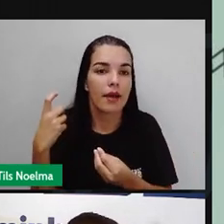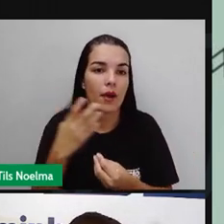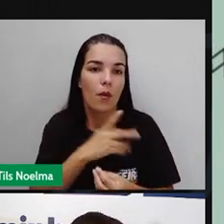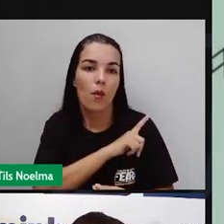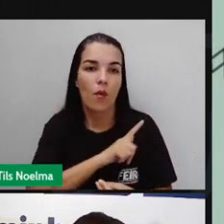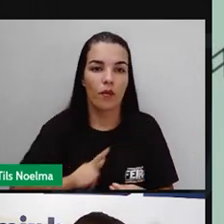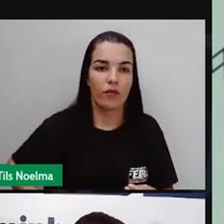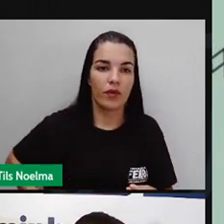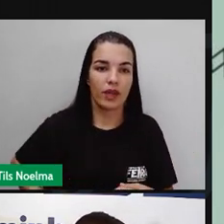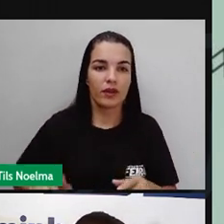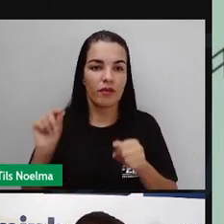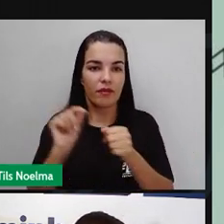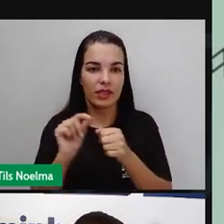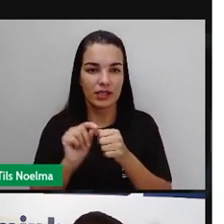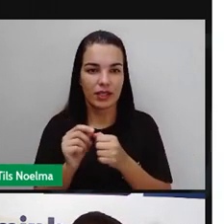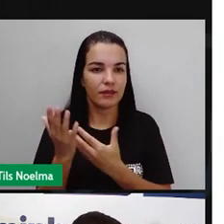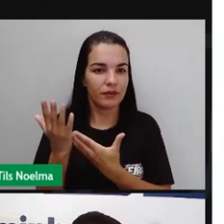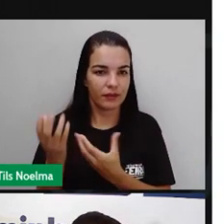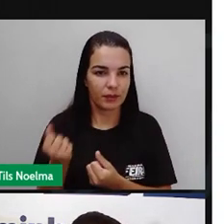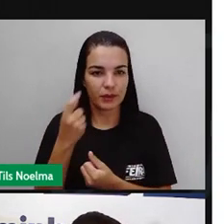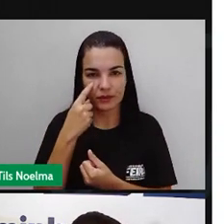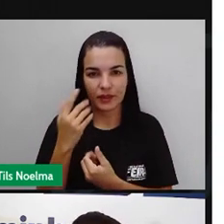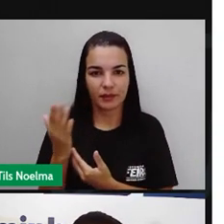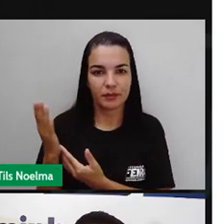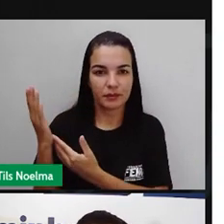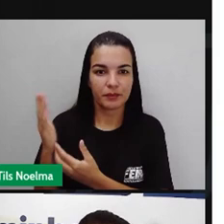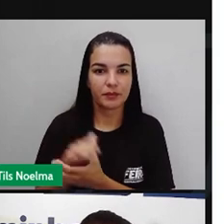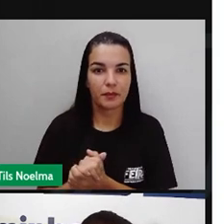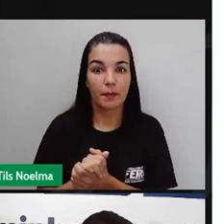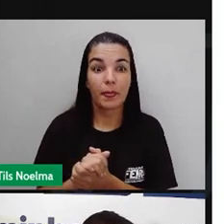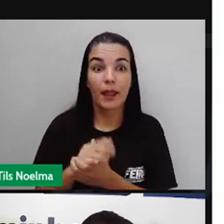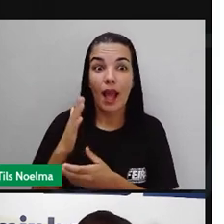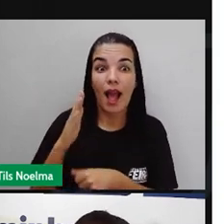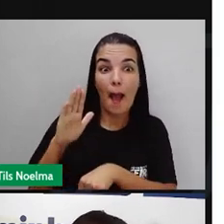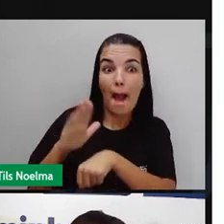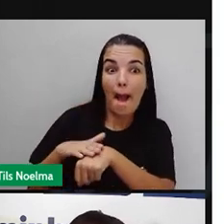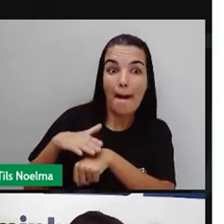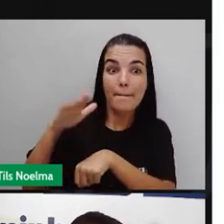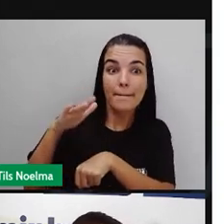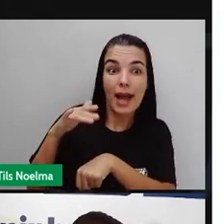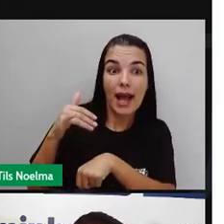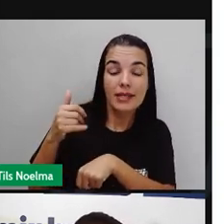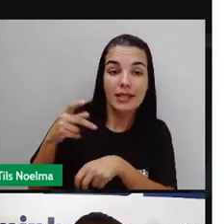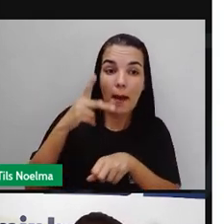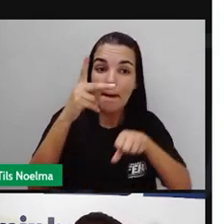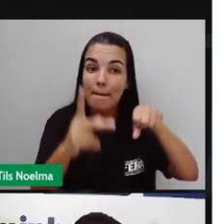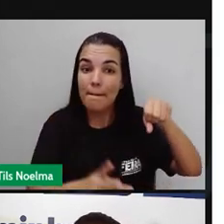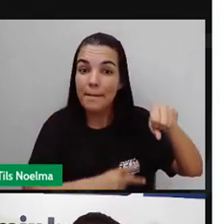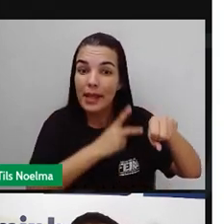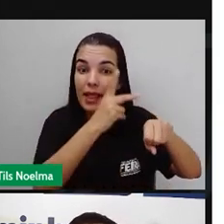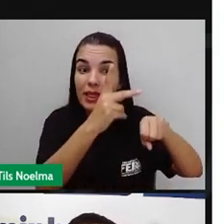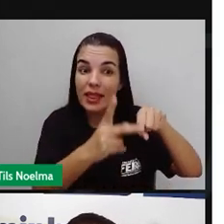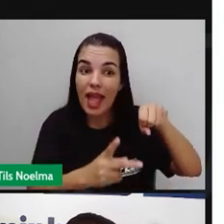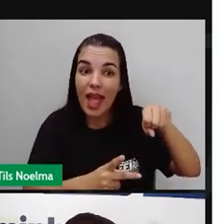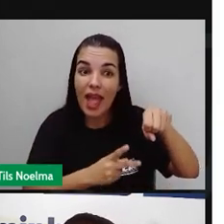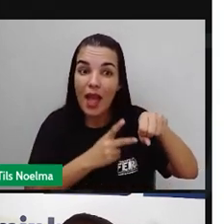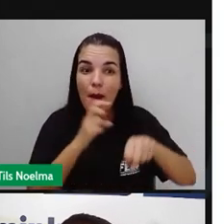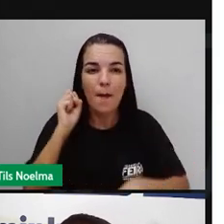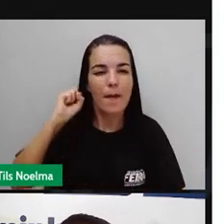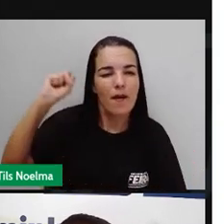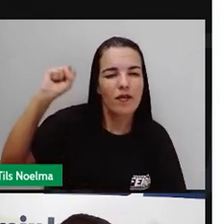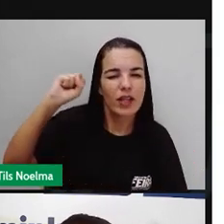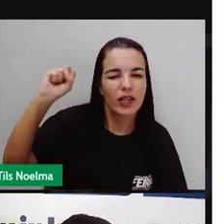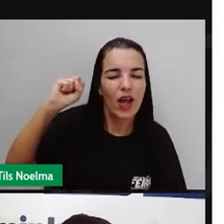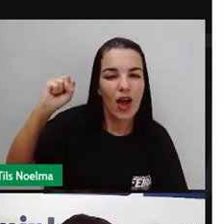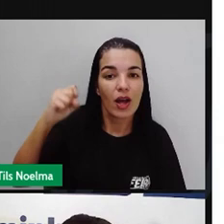vamos ver algumas delas mais pneus para a vitória por que isso porque o látex